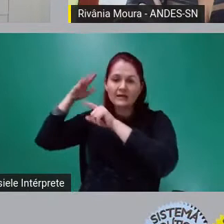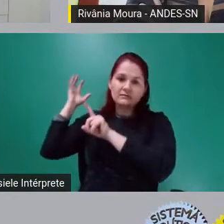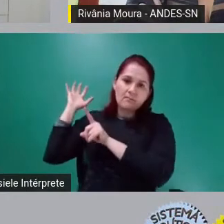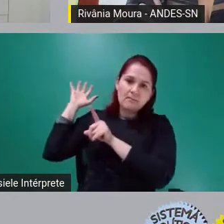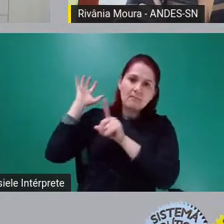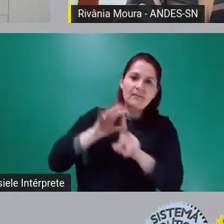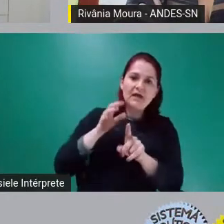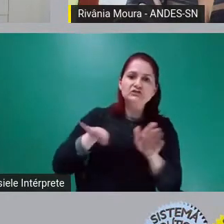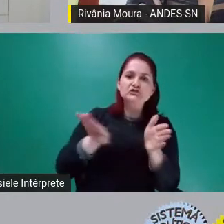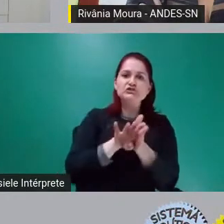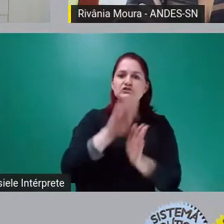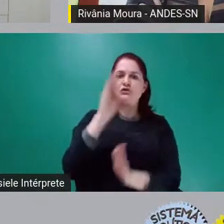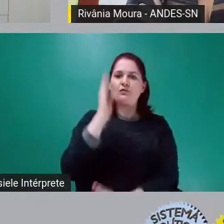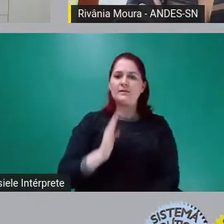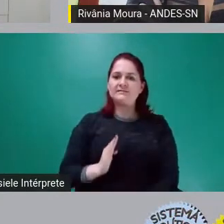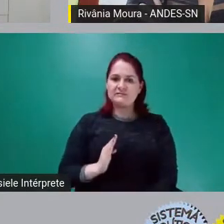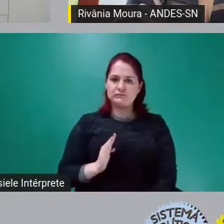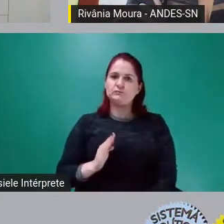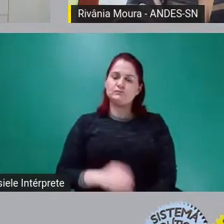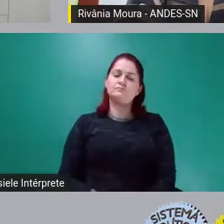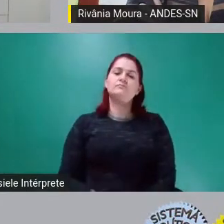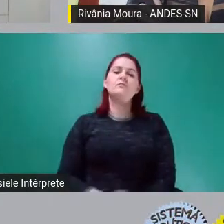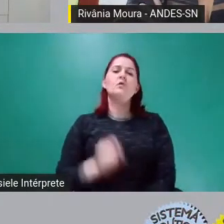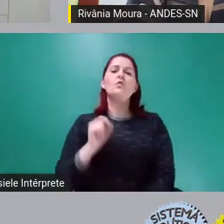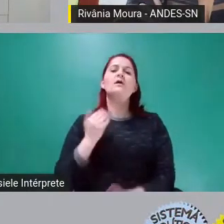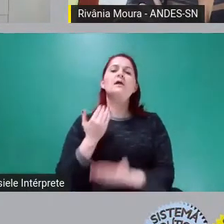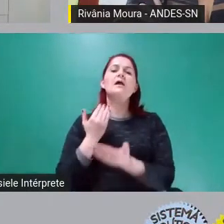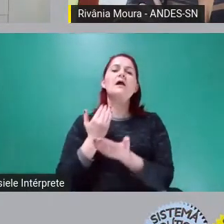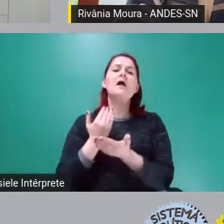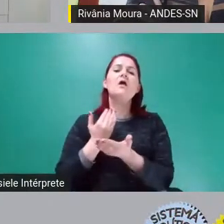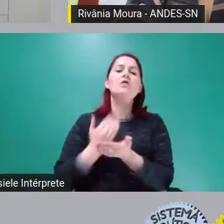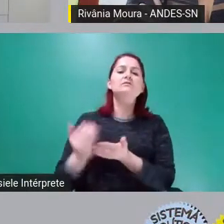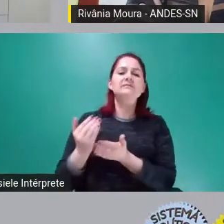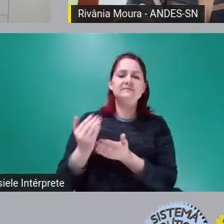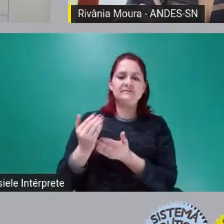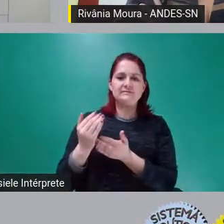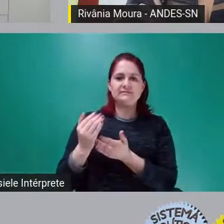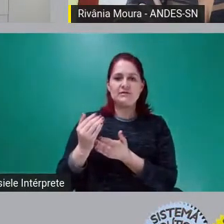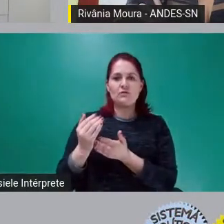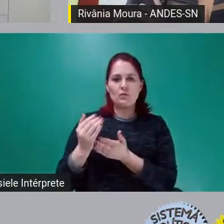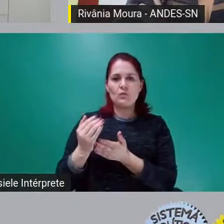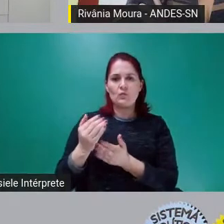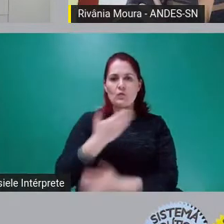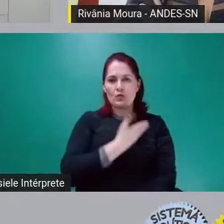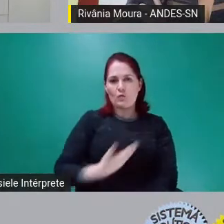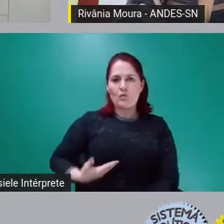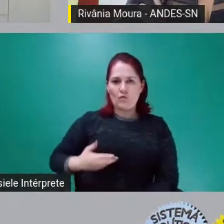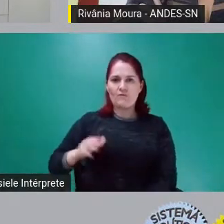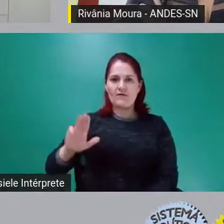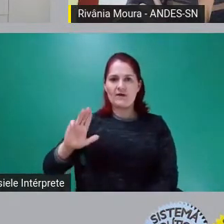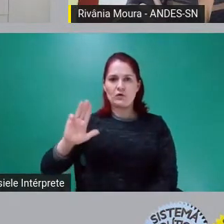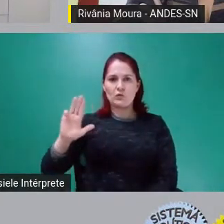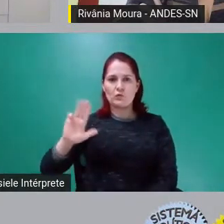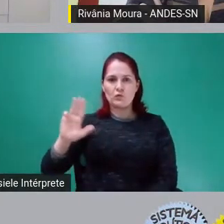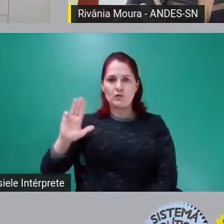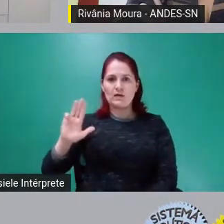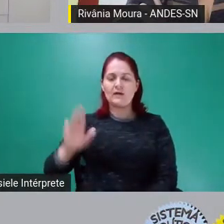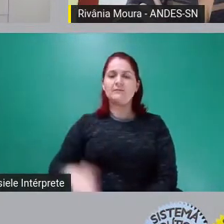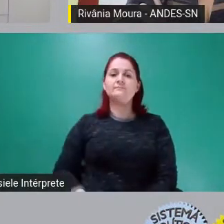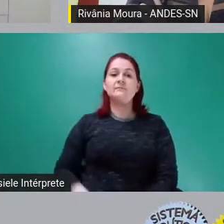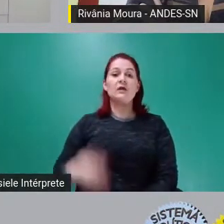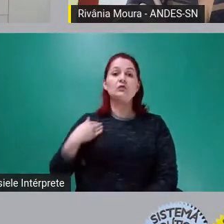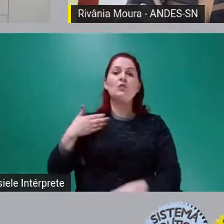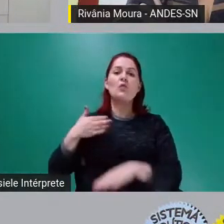O que foi o crescimento dos anos Lula? Você entra no mar, vem aquela onda grande, todo mundo sobe, o Brasil subiu também,